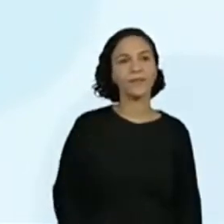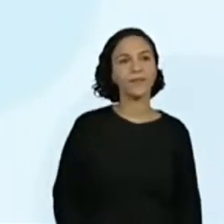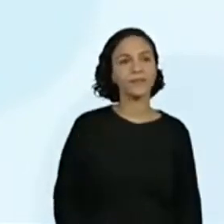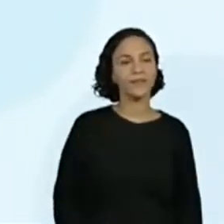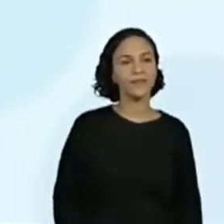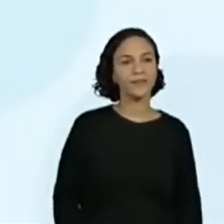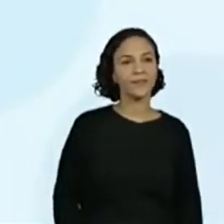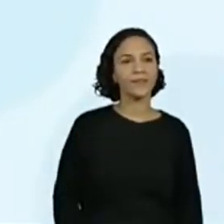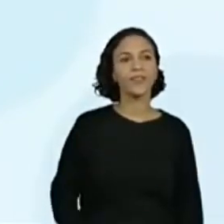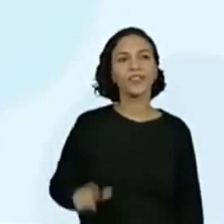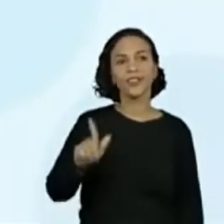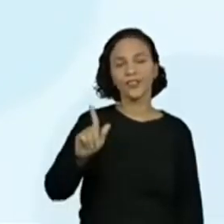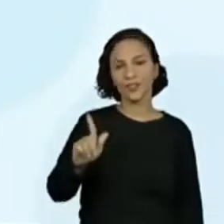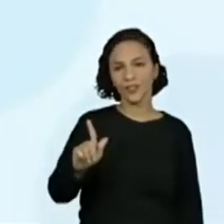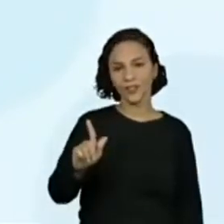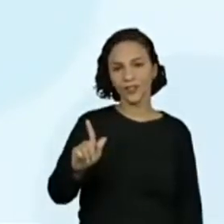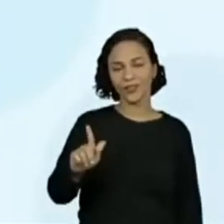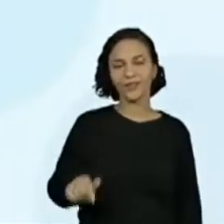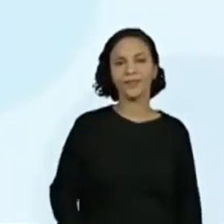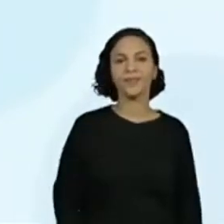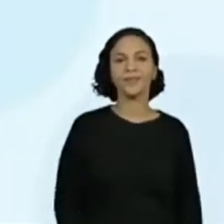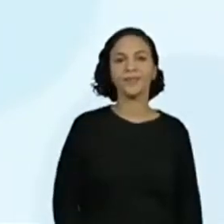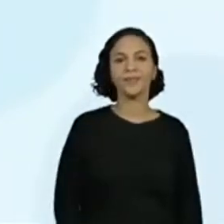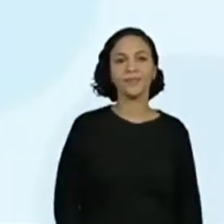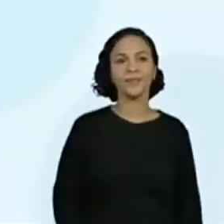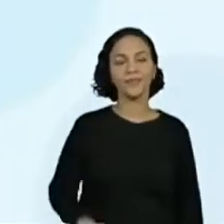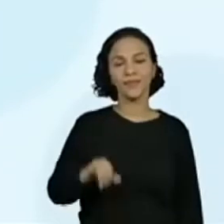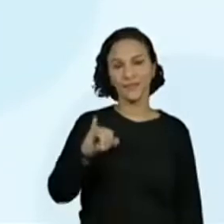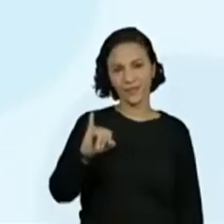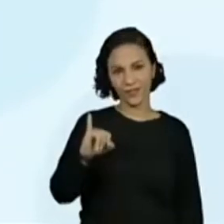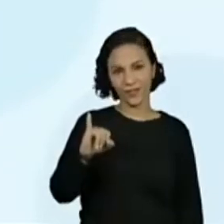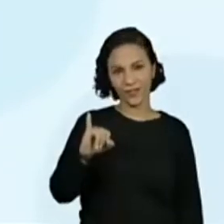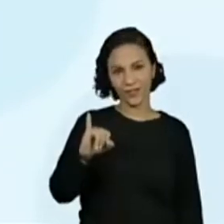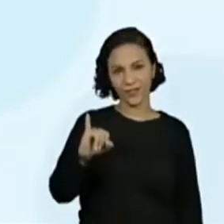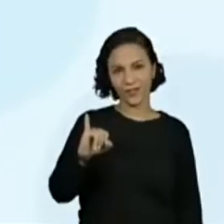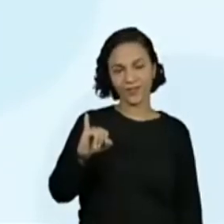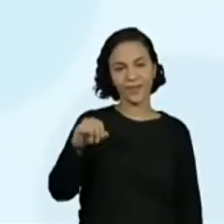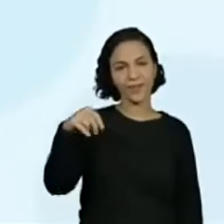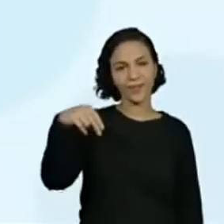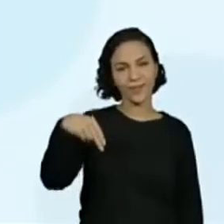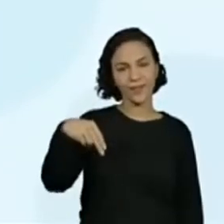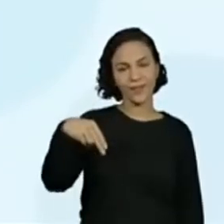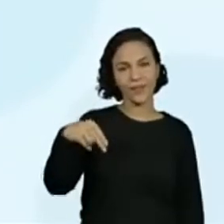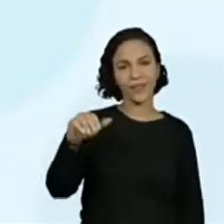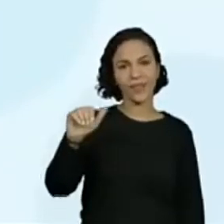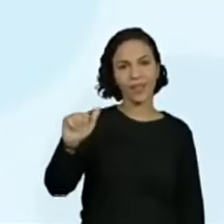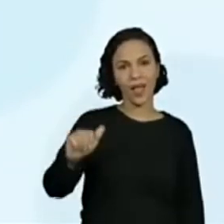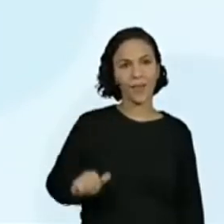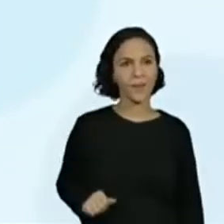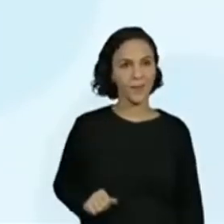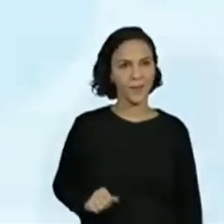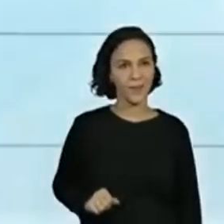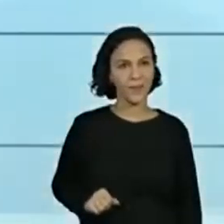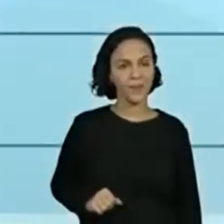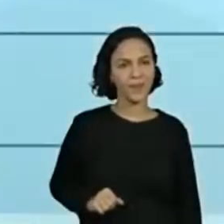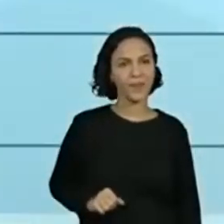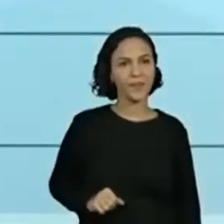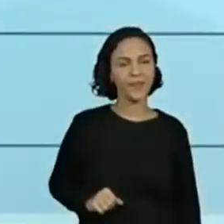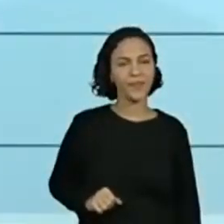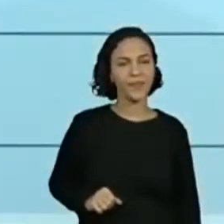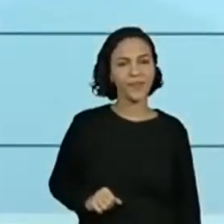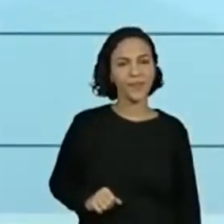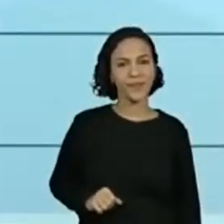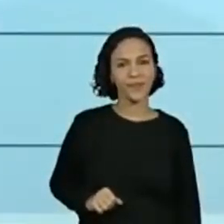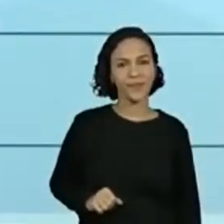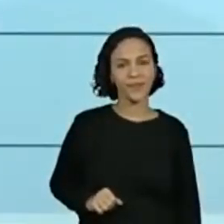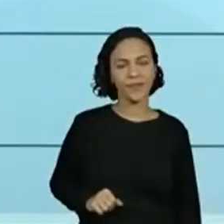G. G. Na. Olha, quatro nomes diferentes, começados com